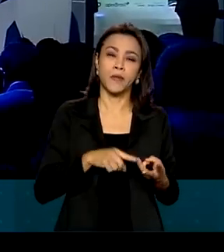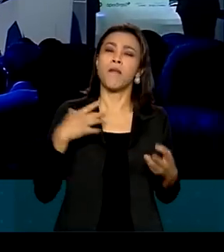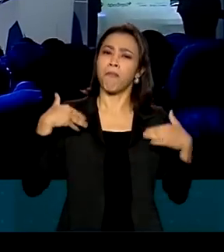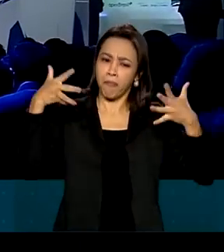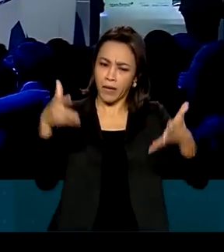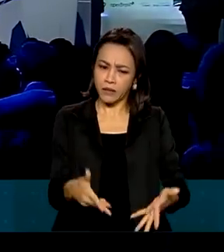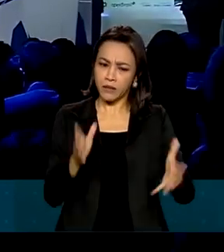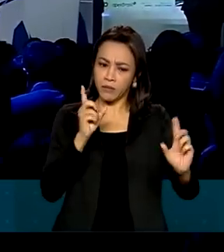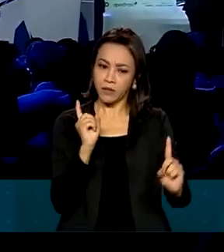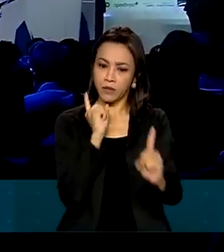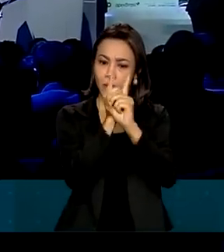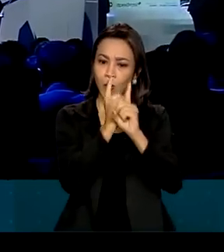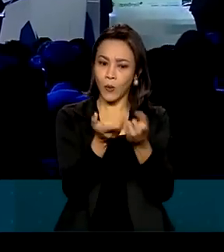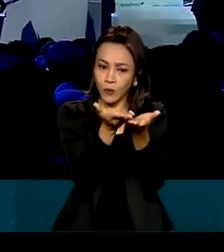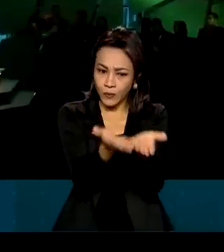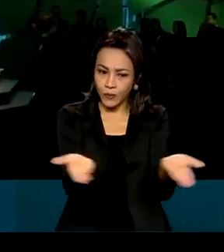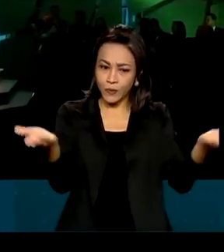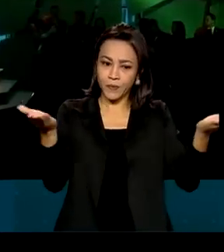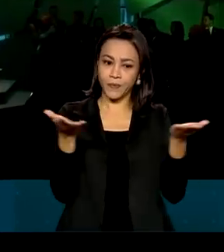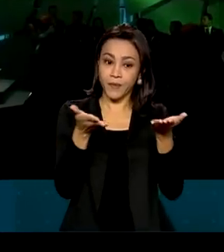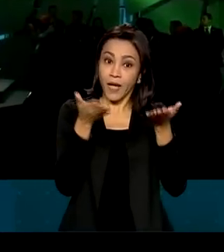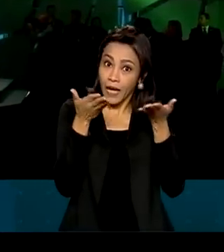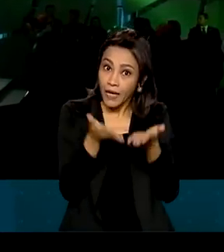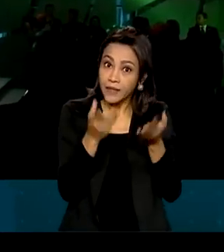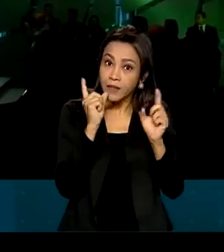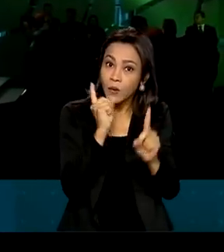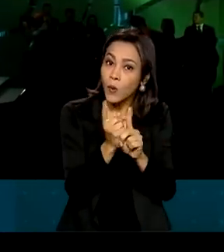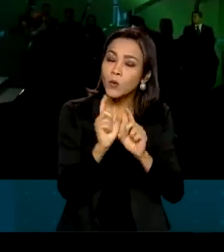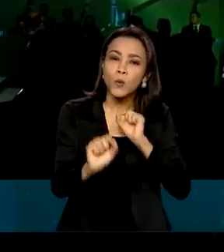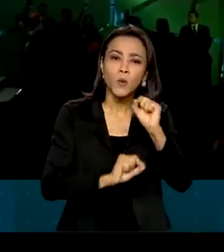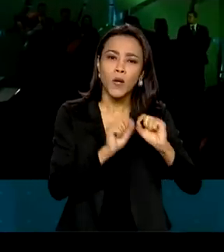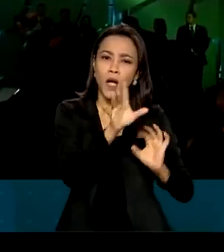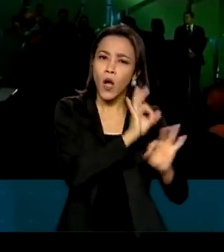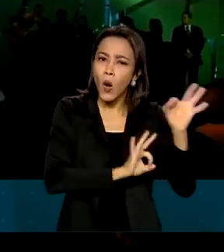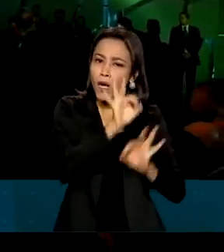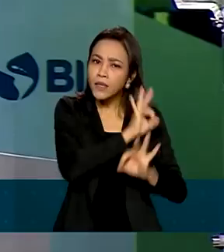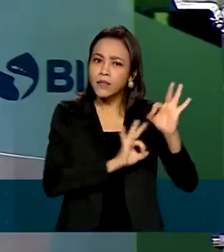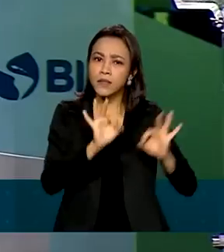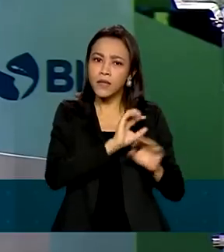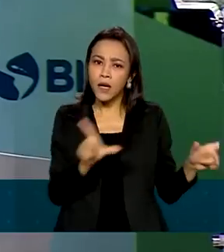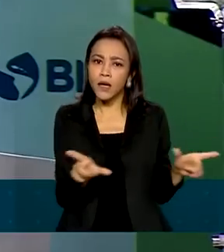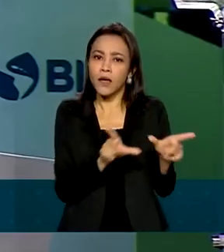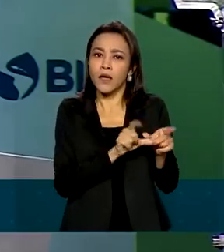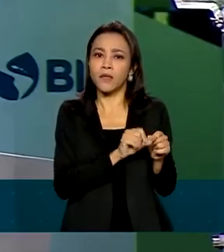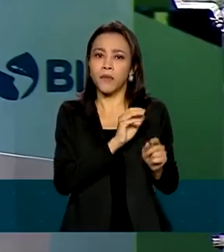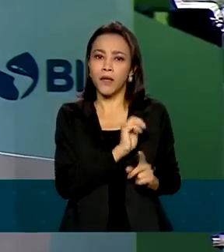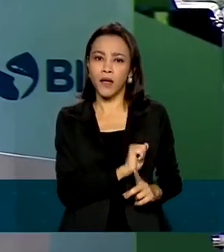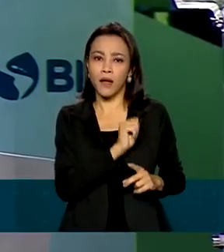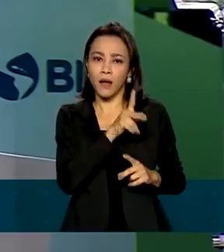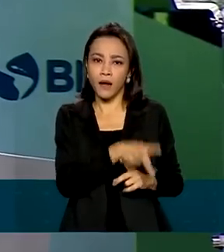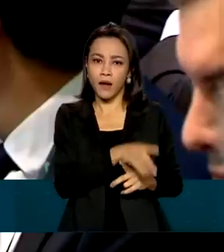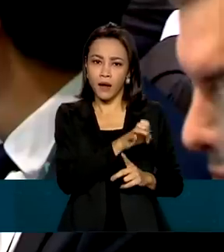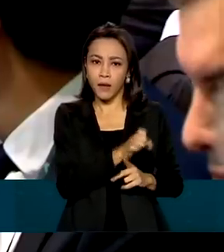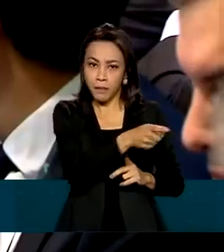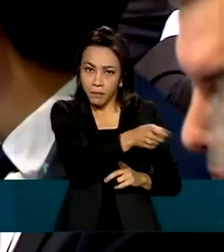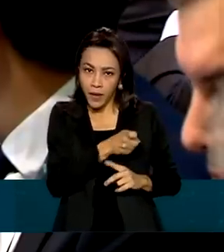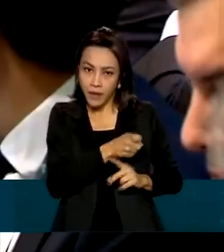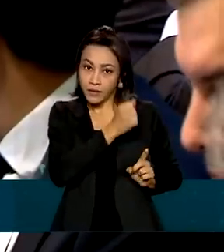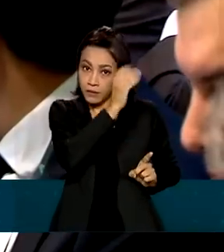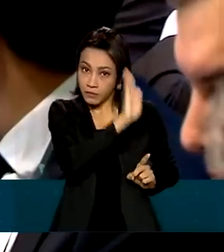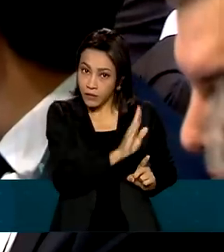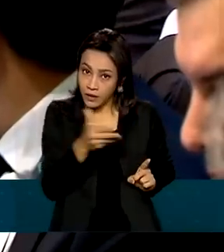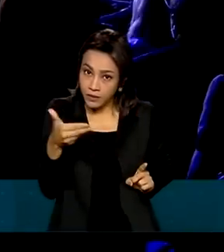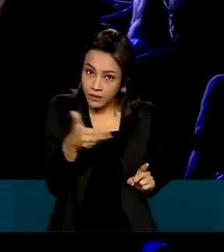de Investimentos Brasil 2022. O evento é organizado pela PECS Brasil, a Agência Brasileira de Promoção de Exportação e